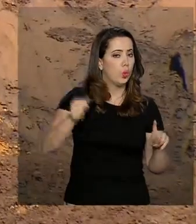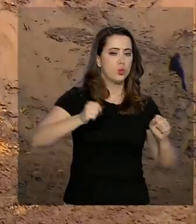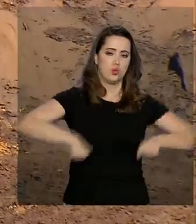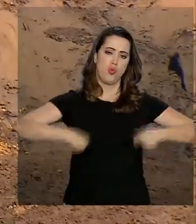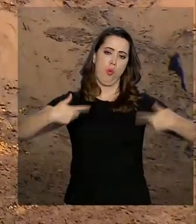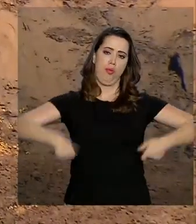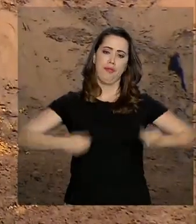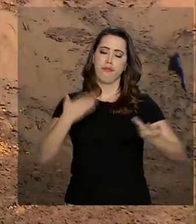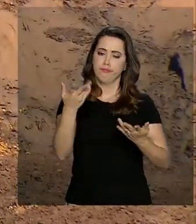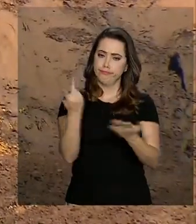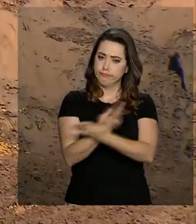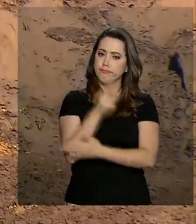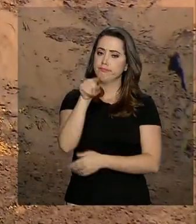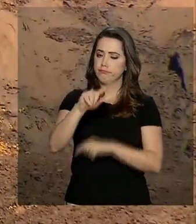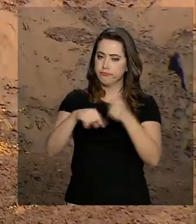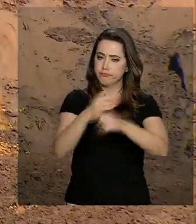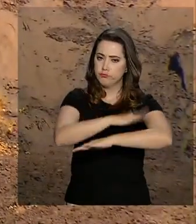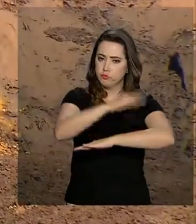pelo rompimento da barragem de Brumadinho.